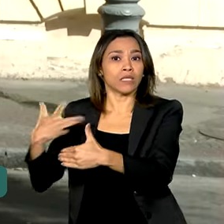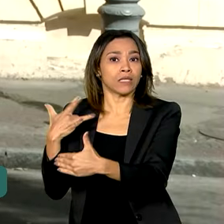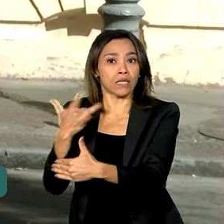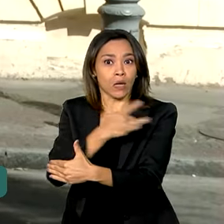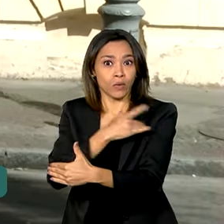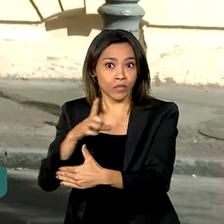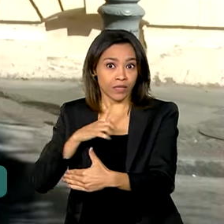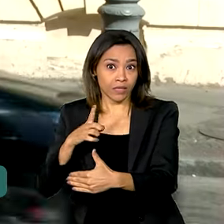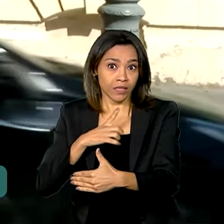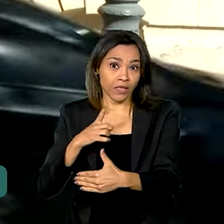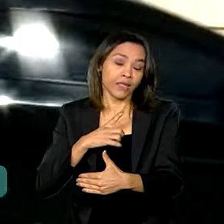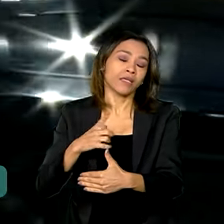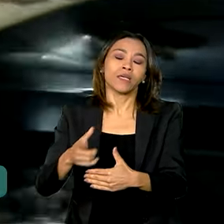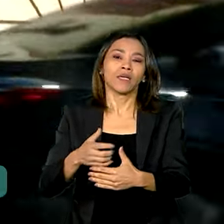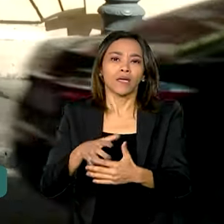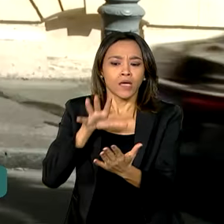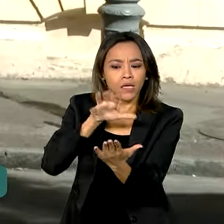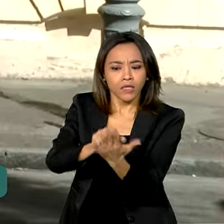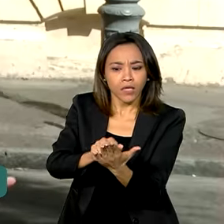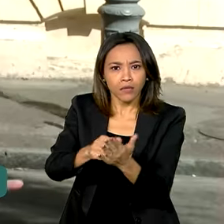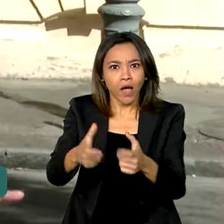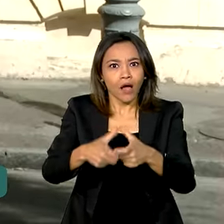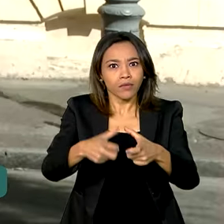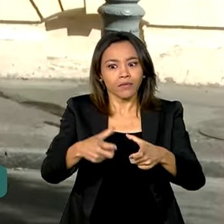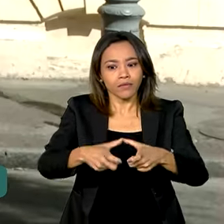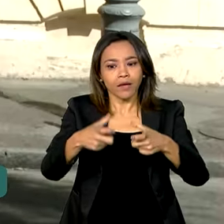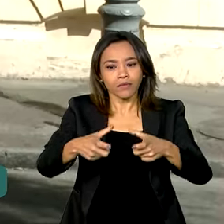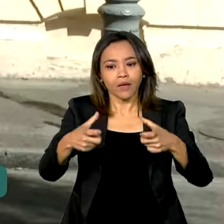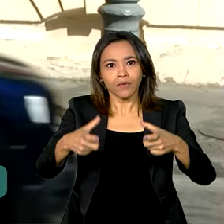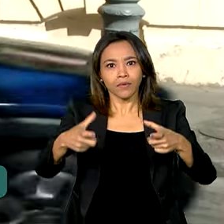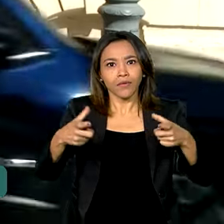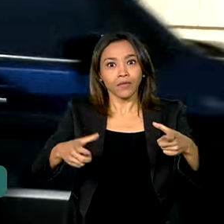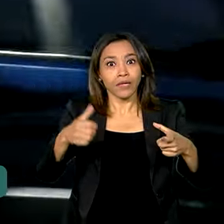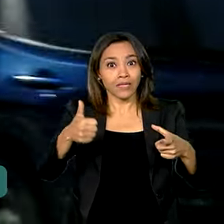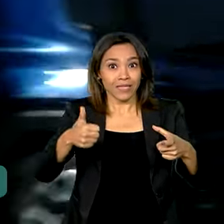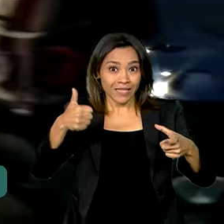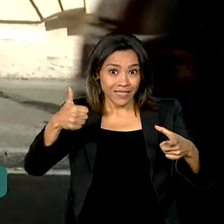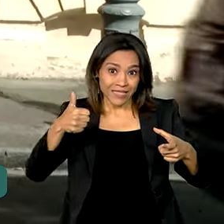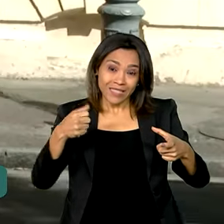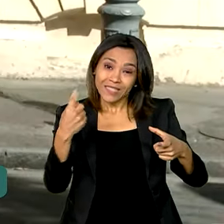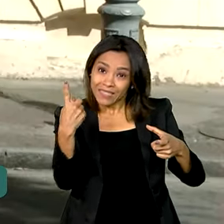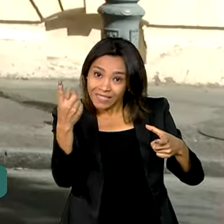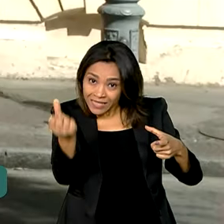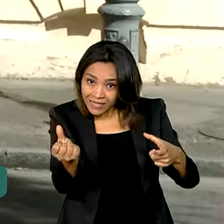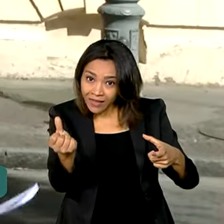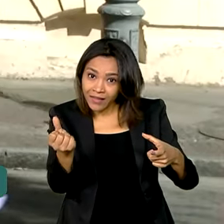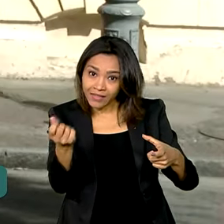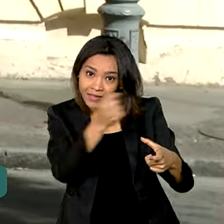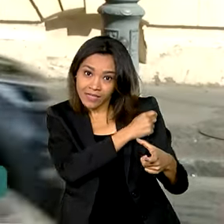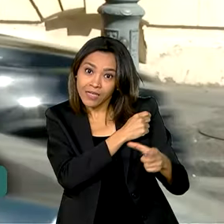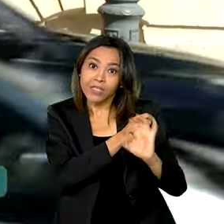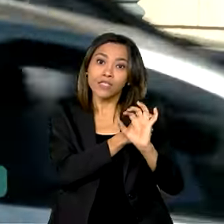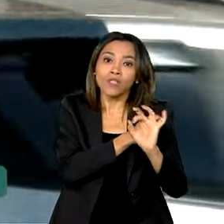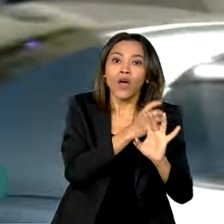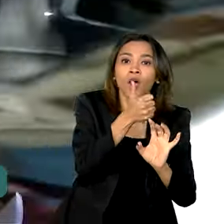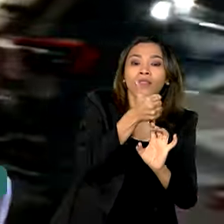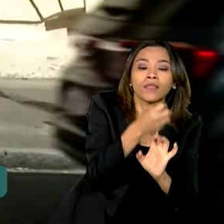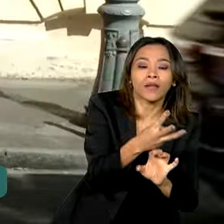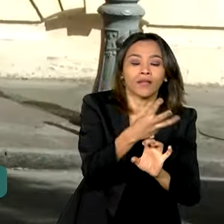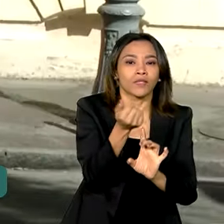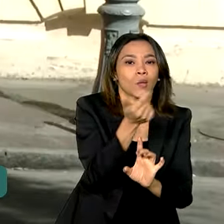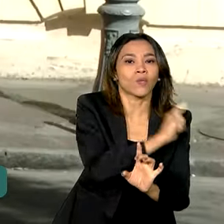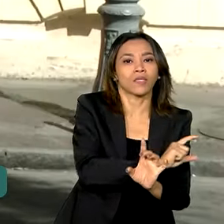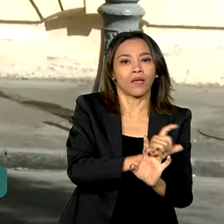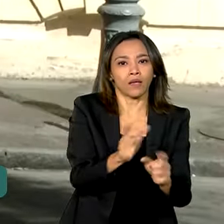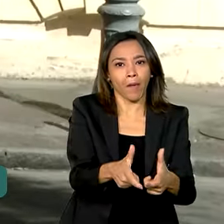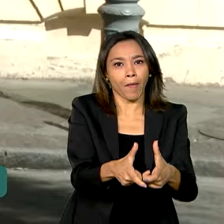nas coberturas vacinais de 13 das 16 vacinas do Programa Nacional de Imunizações. Entre